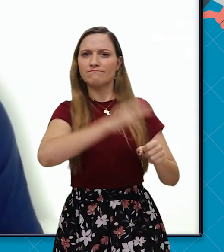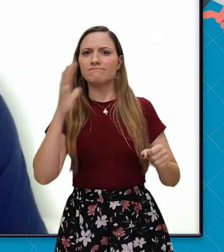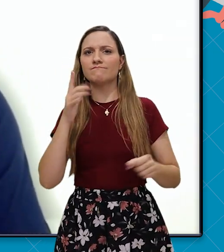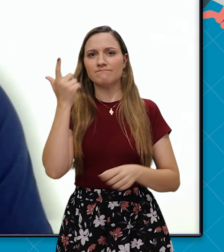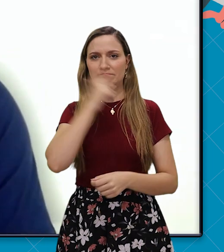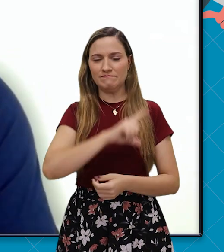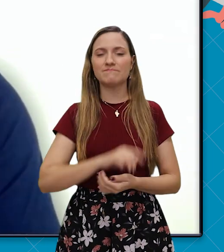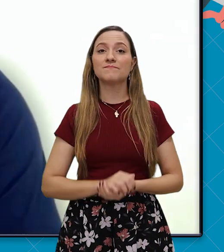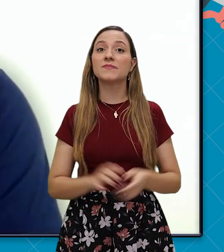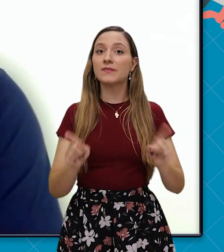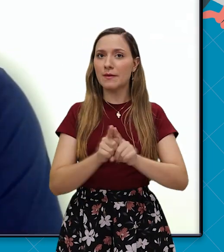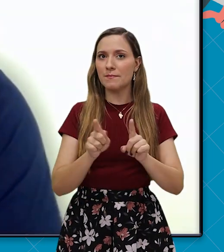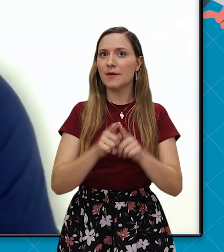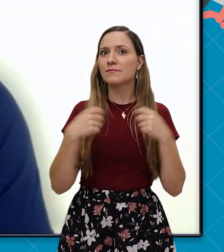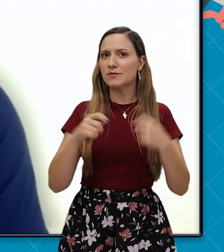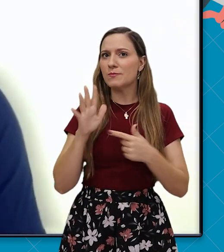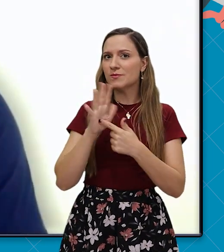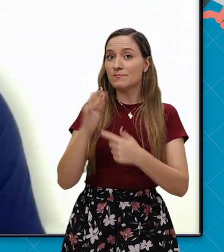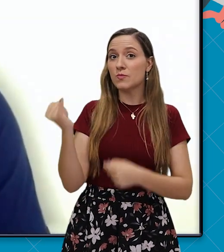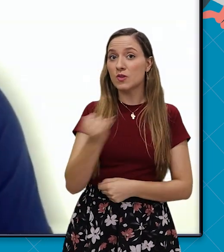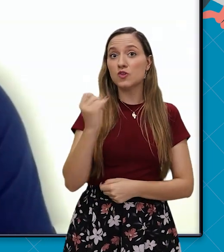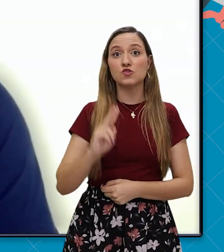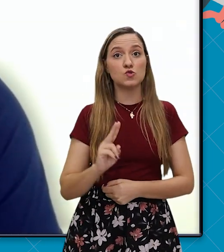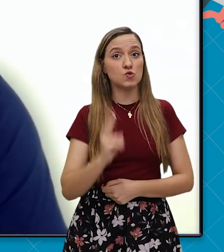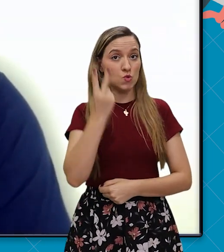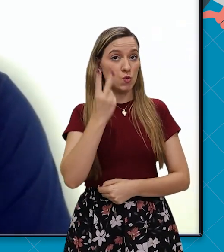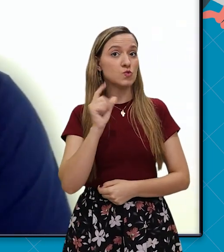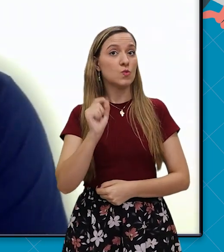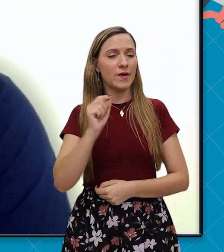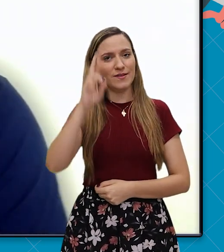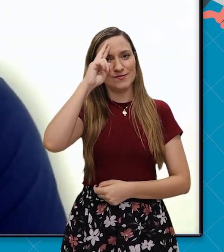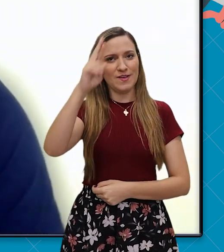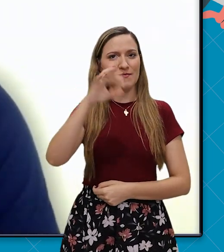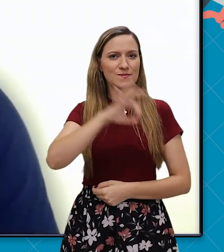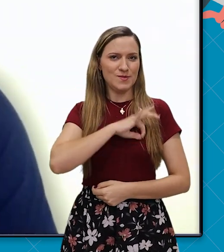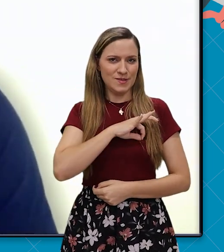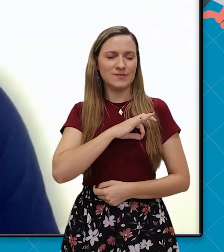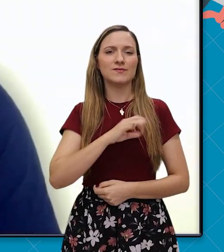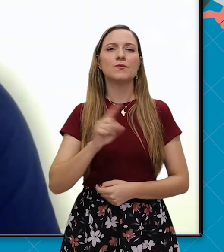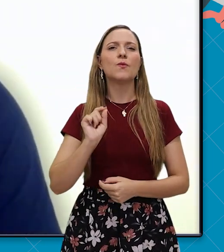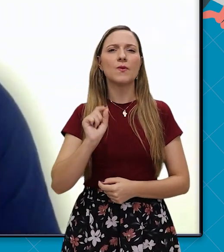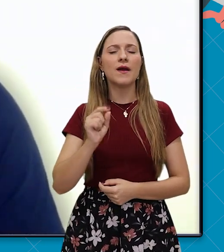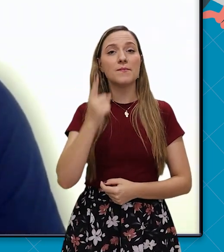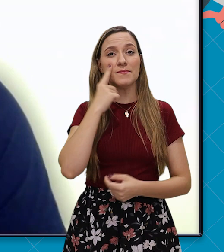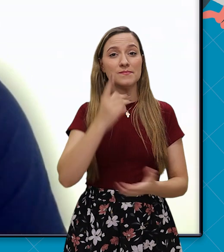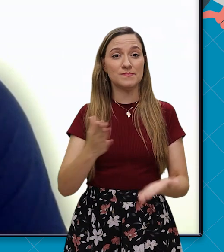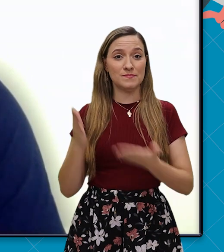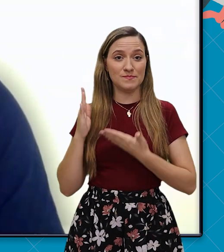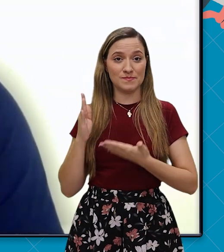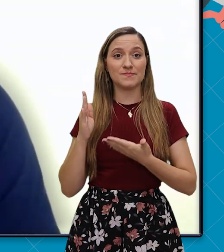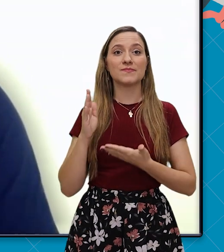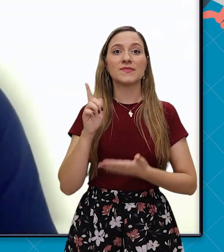a gente dar destaque a dois delegados que participaram dessa conferência. O primeiro deles é o Franz